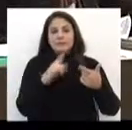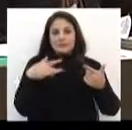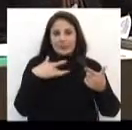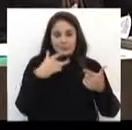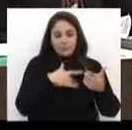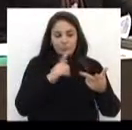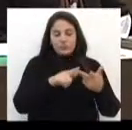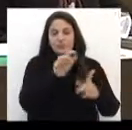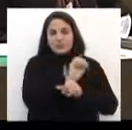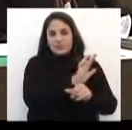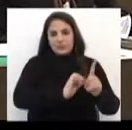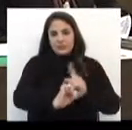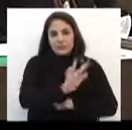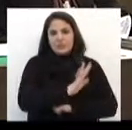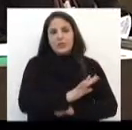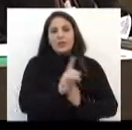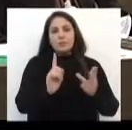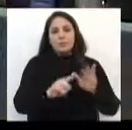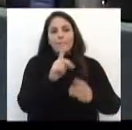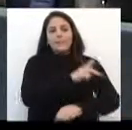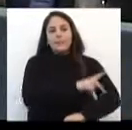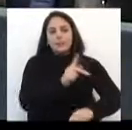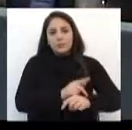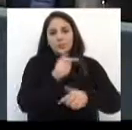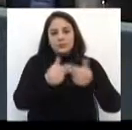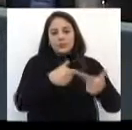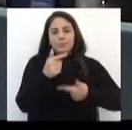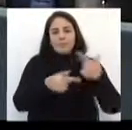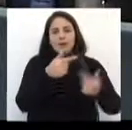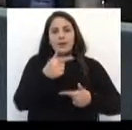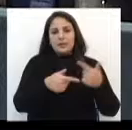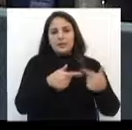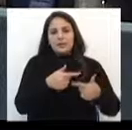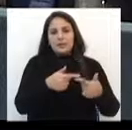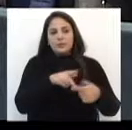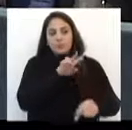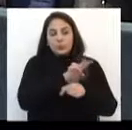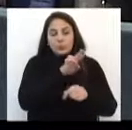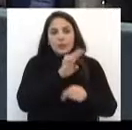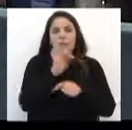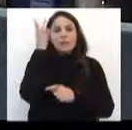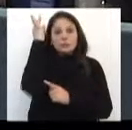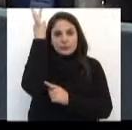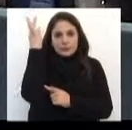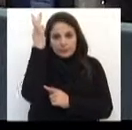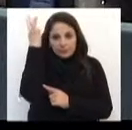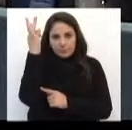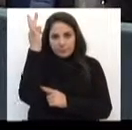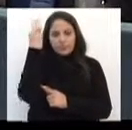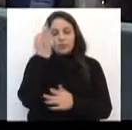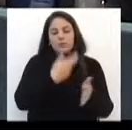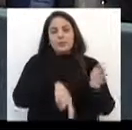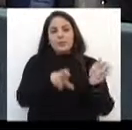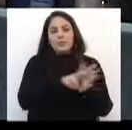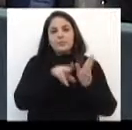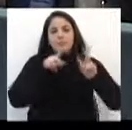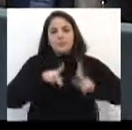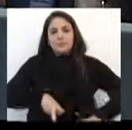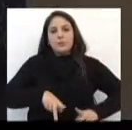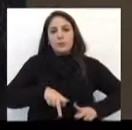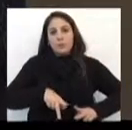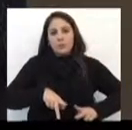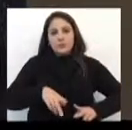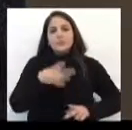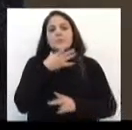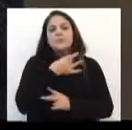assistentes sociais e pedagogos que atuam na prevenção, no tratamento e na recuperação de dependentes químicos.